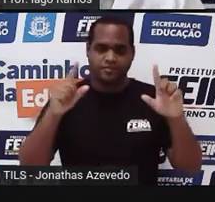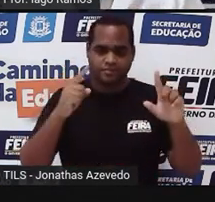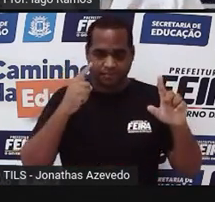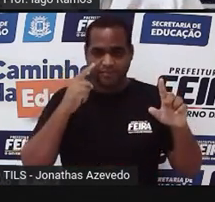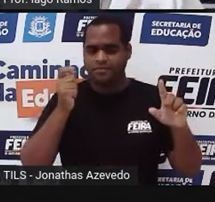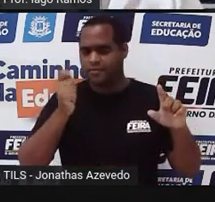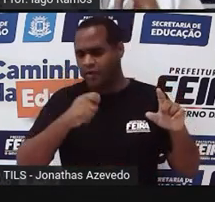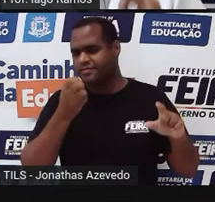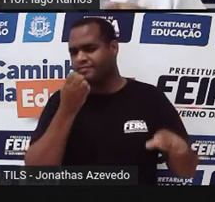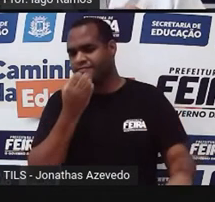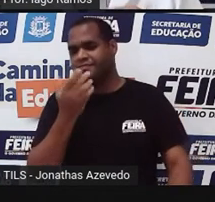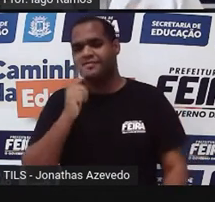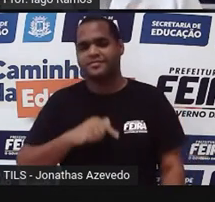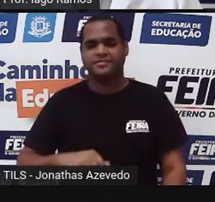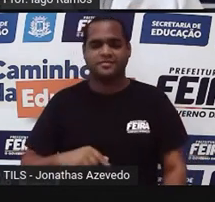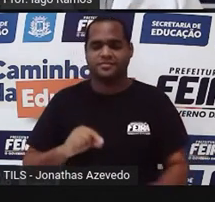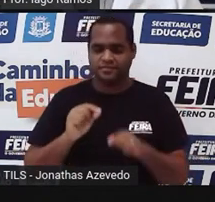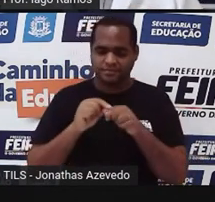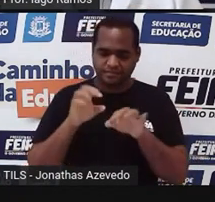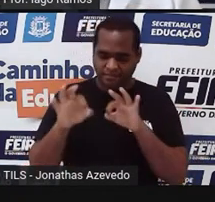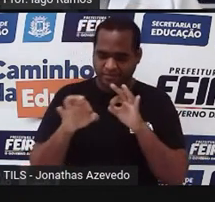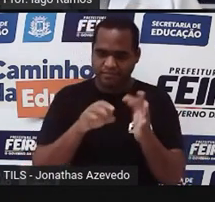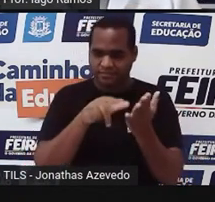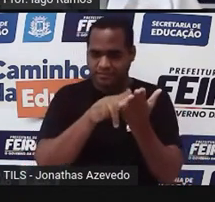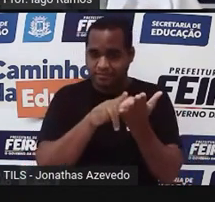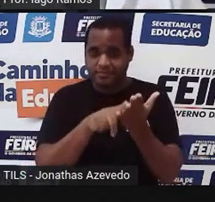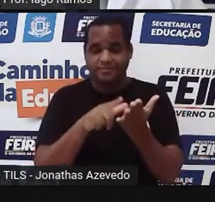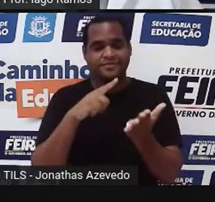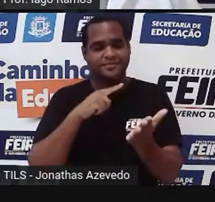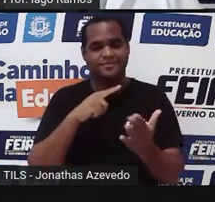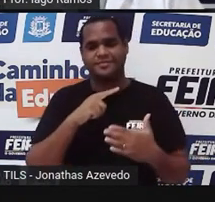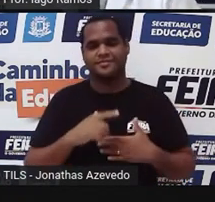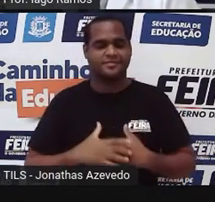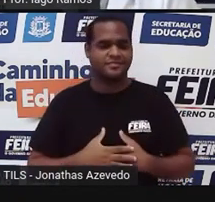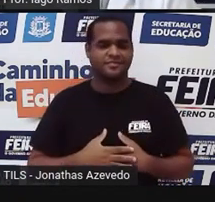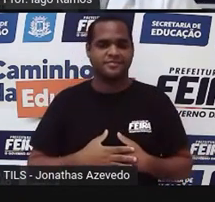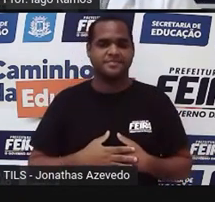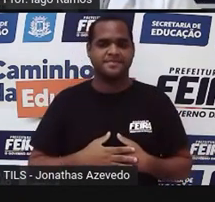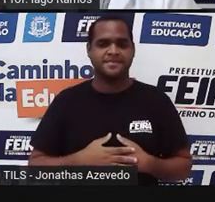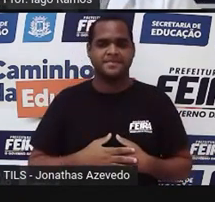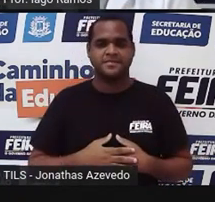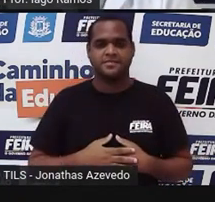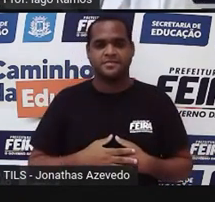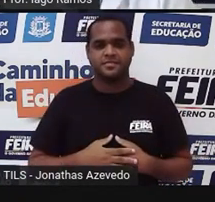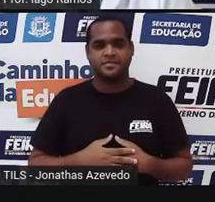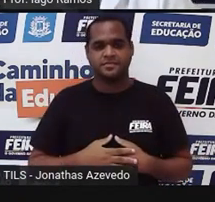rascunhando, olha só, fazendo no papel, certo? Então, vamos lá.